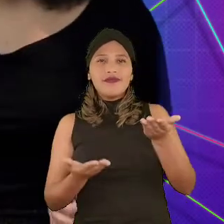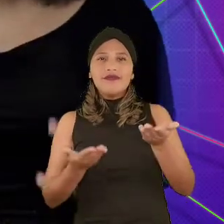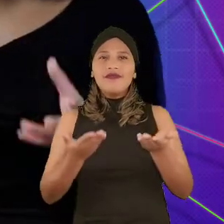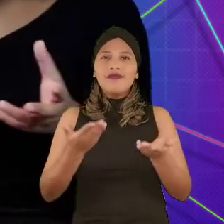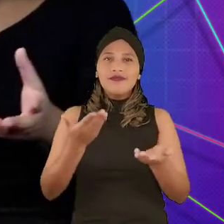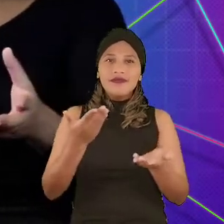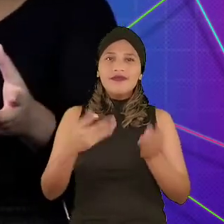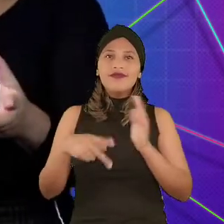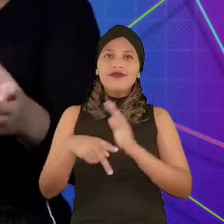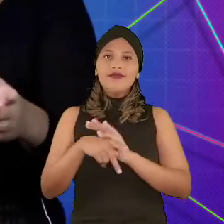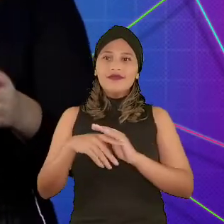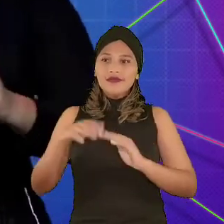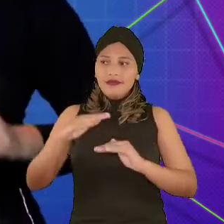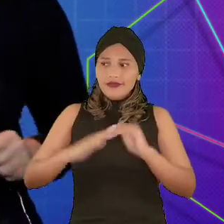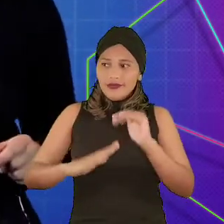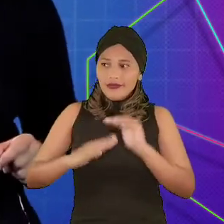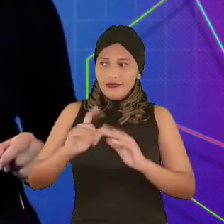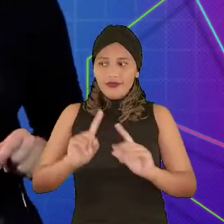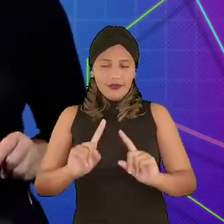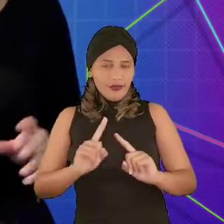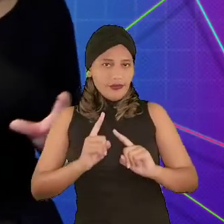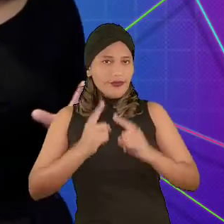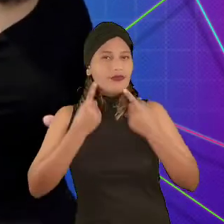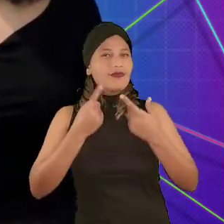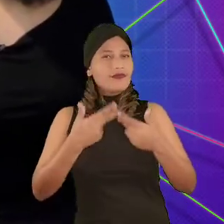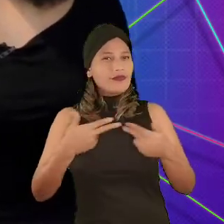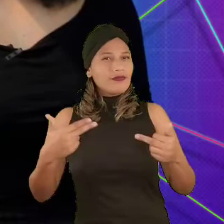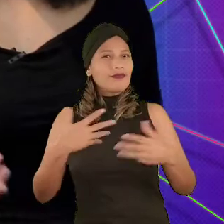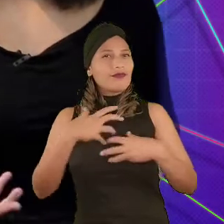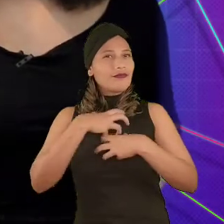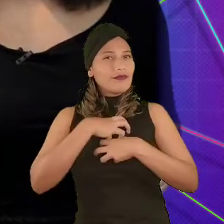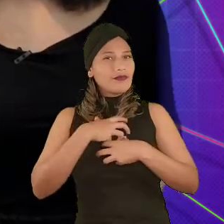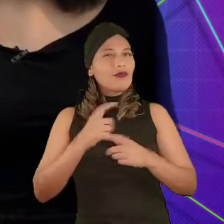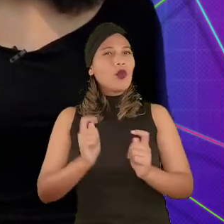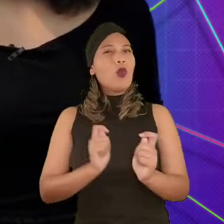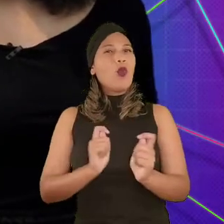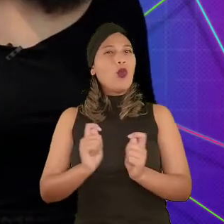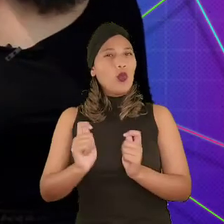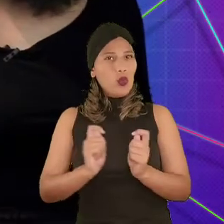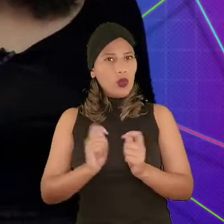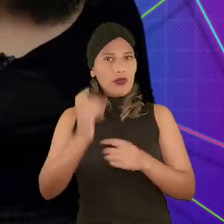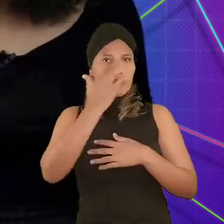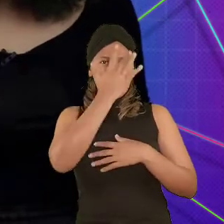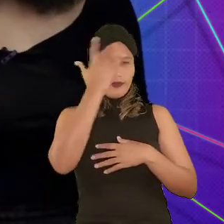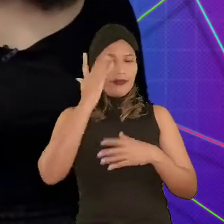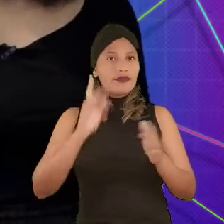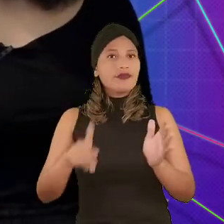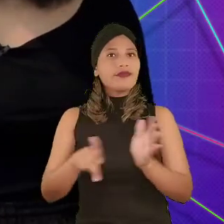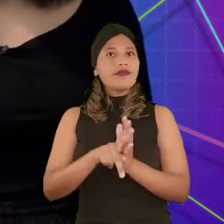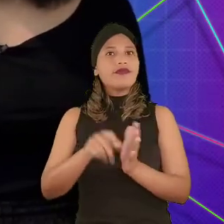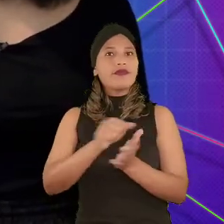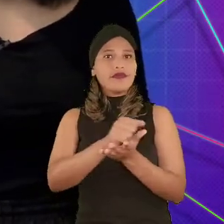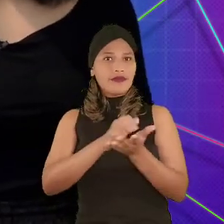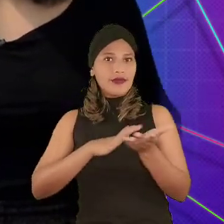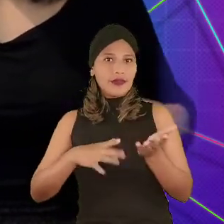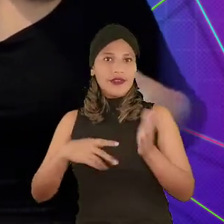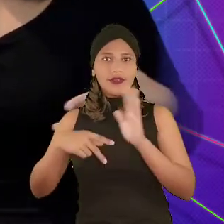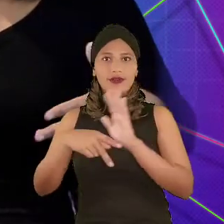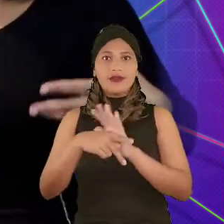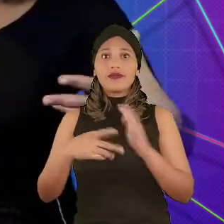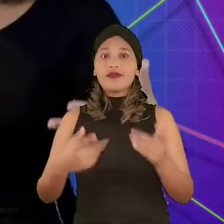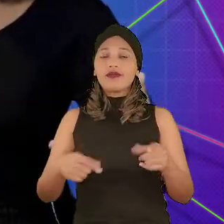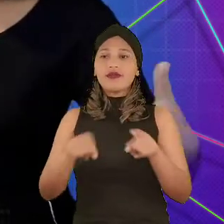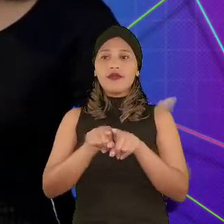entre o nível de habilidade e de desafio. A sensação de controle das pessoas sobre a situação ou atividade. A